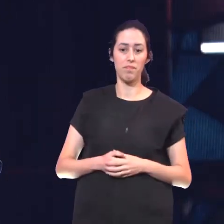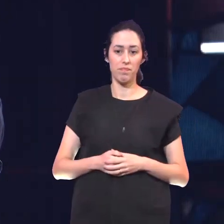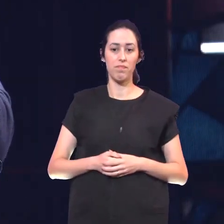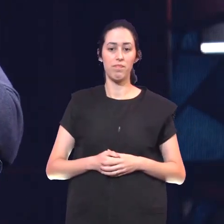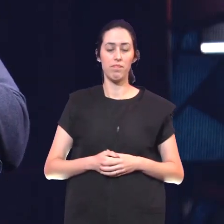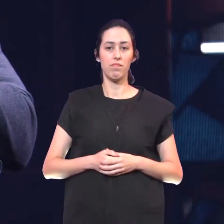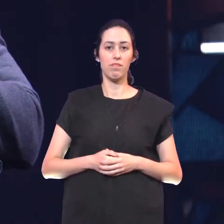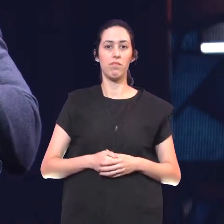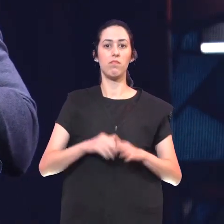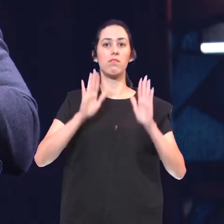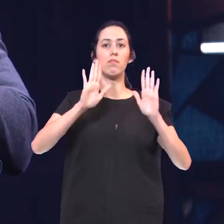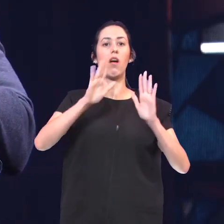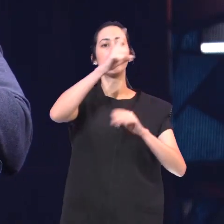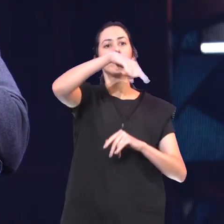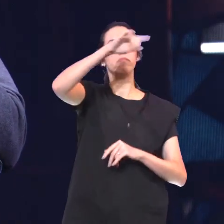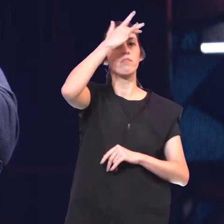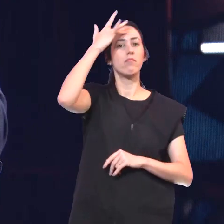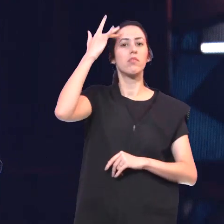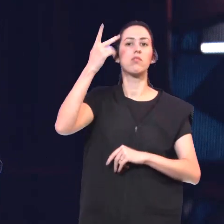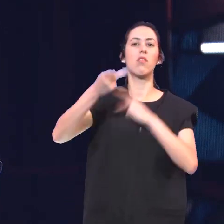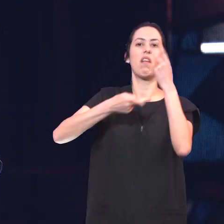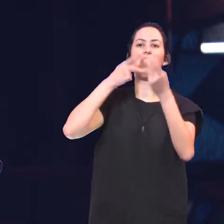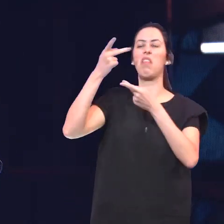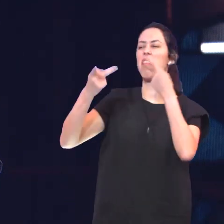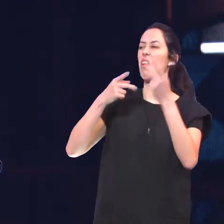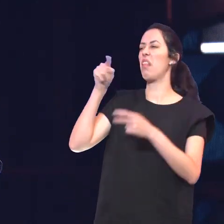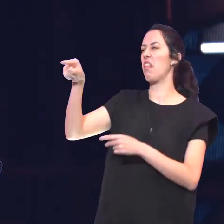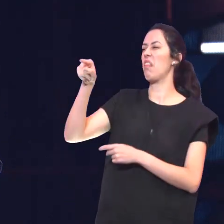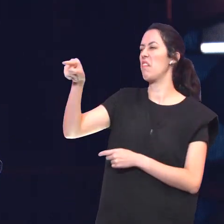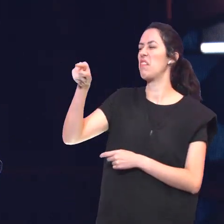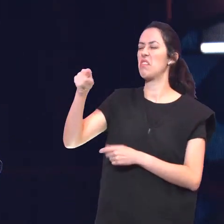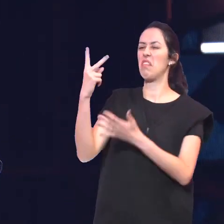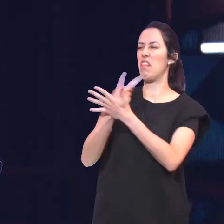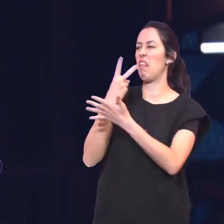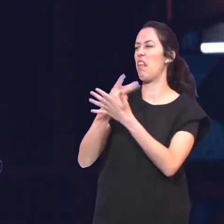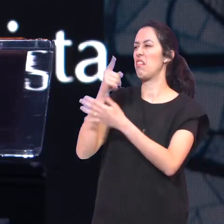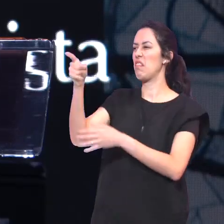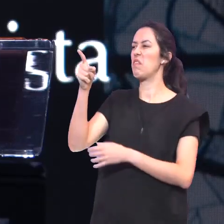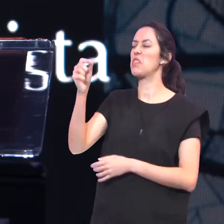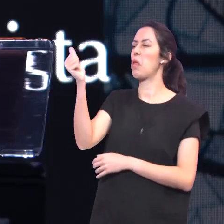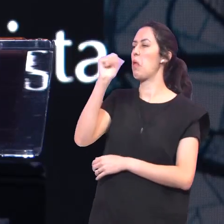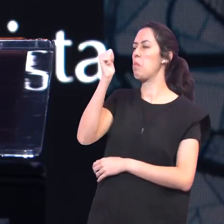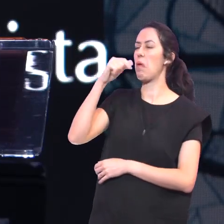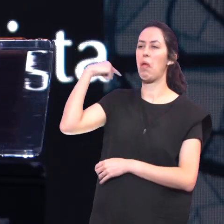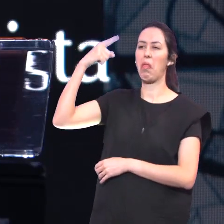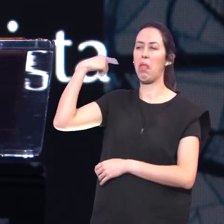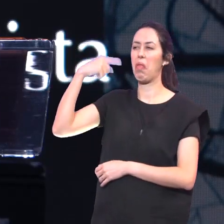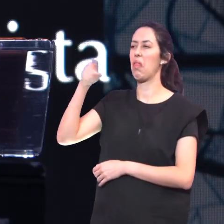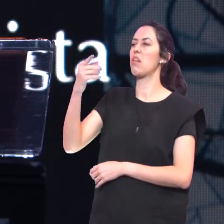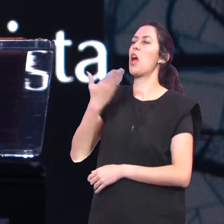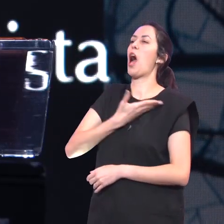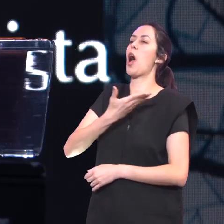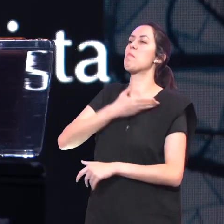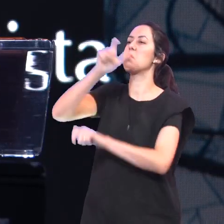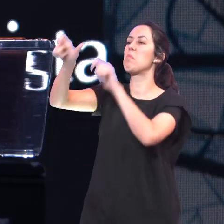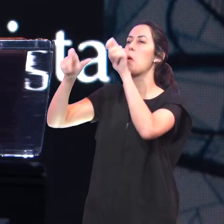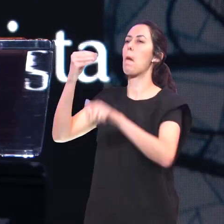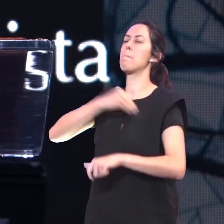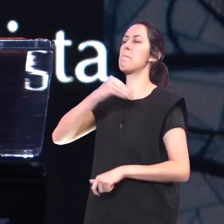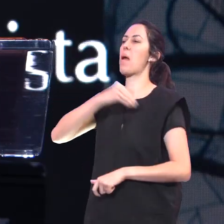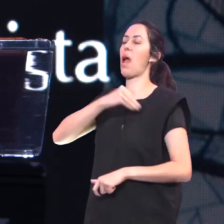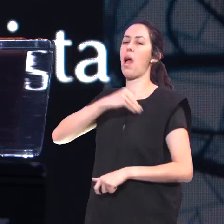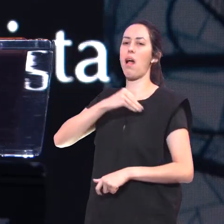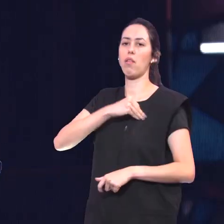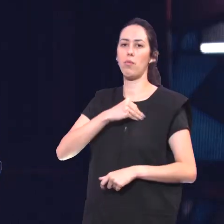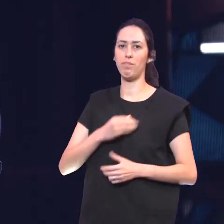Beberrão E amigo dos publicanos E dos pecadores E